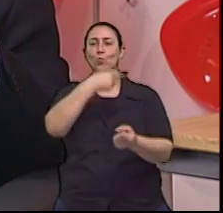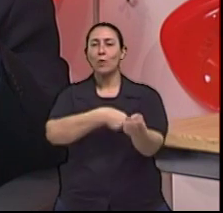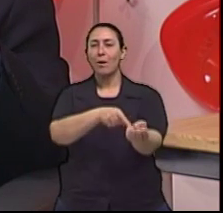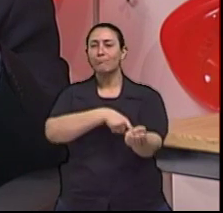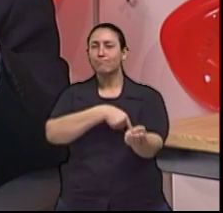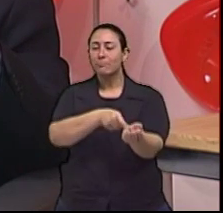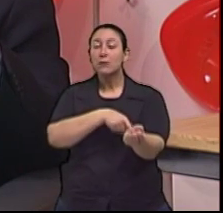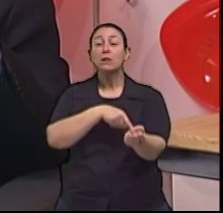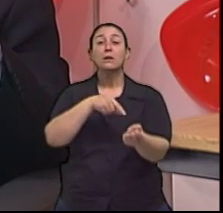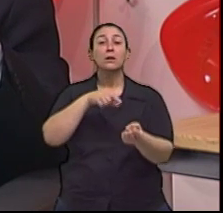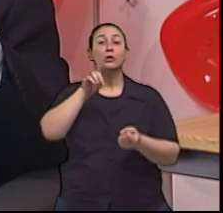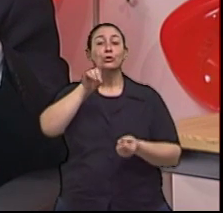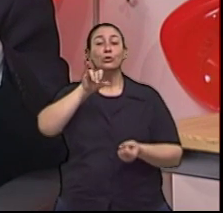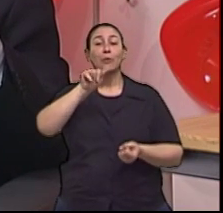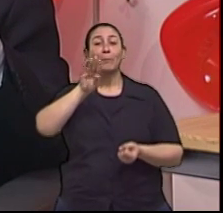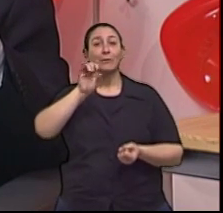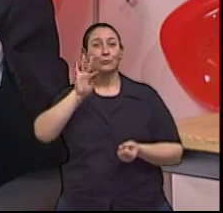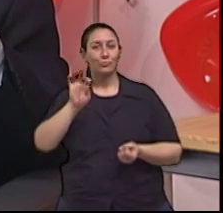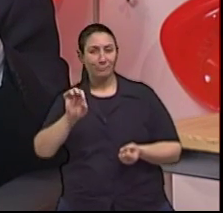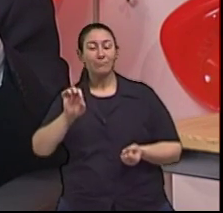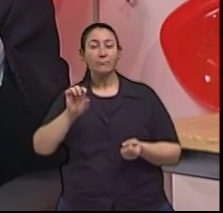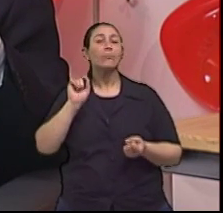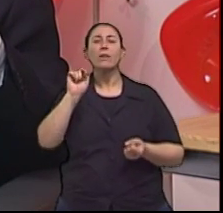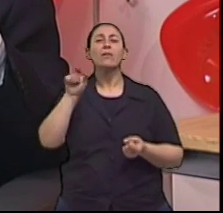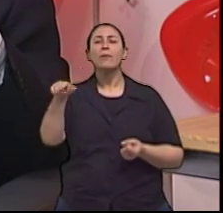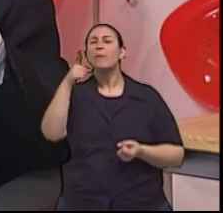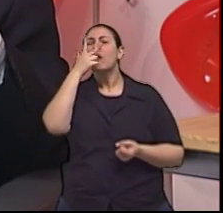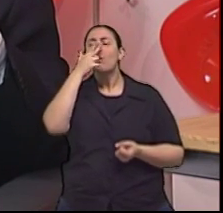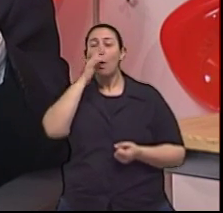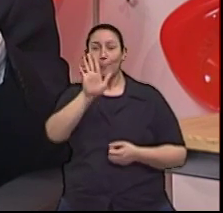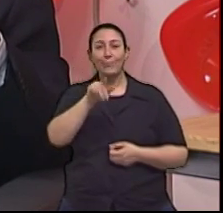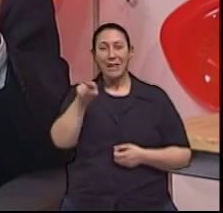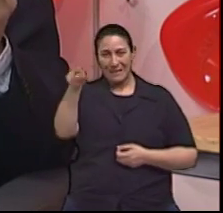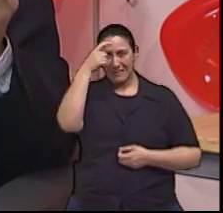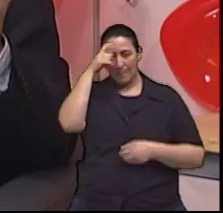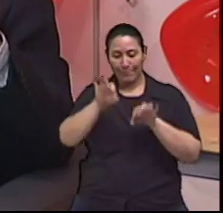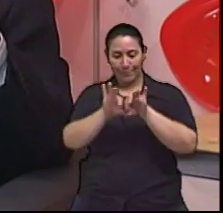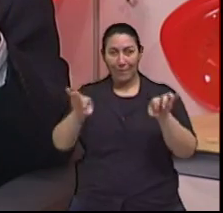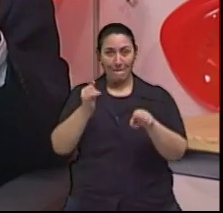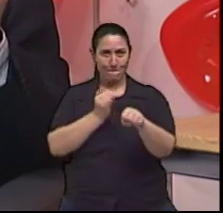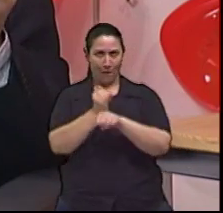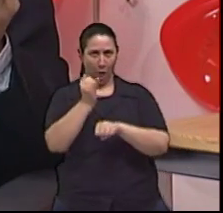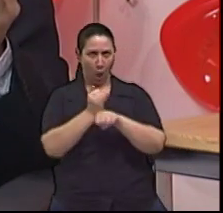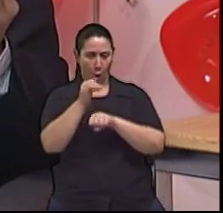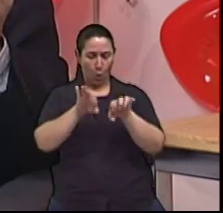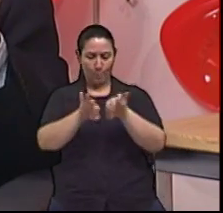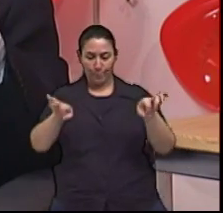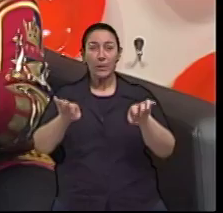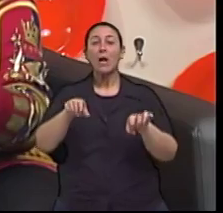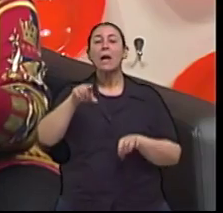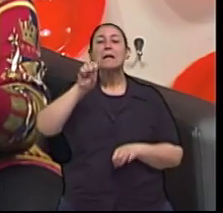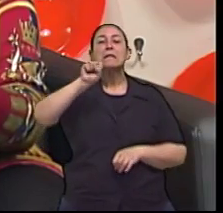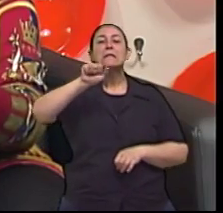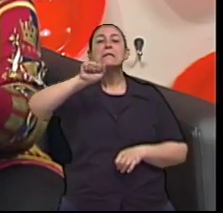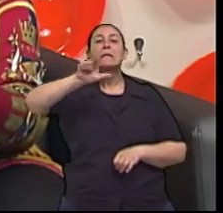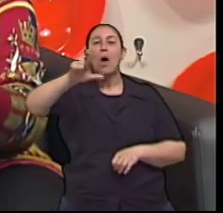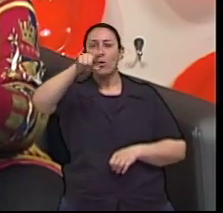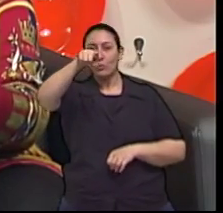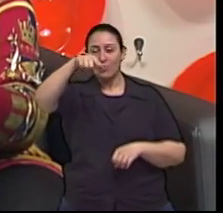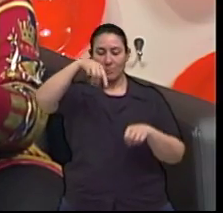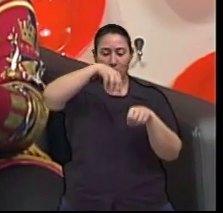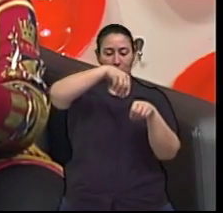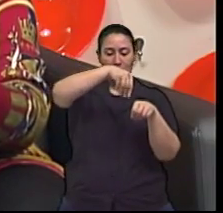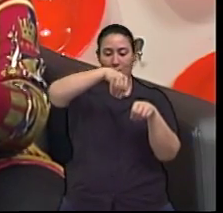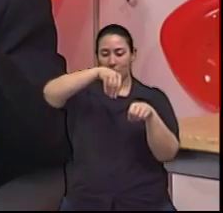é como se fosse o efeito do sal no ferrugem. Do sal no ferro. Ele vai criando, fazendo